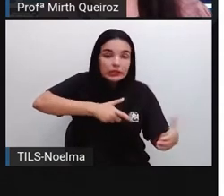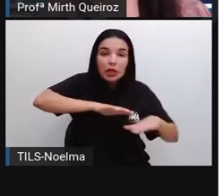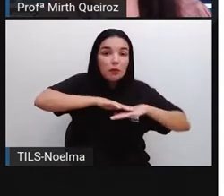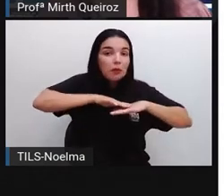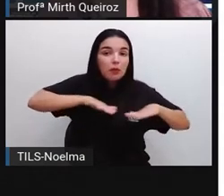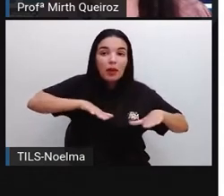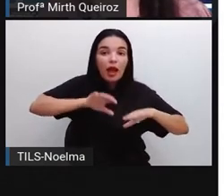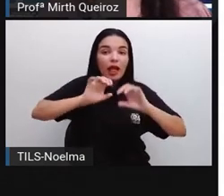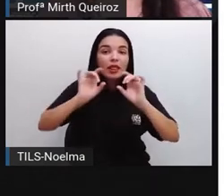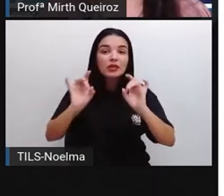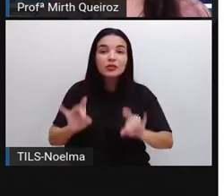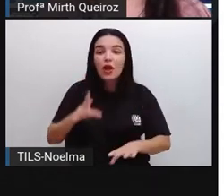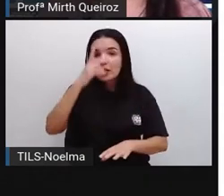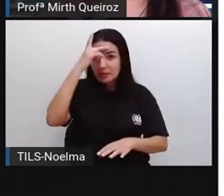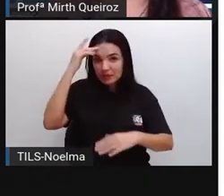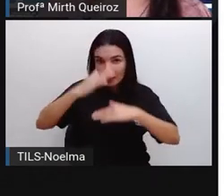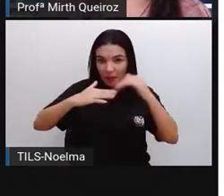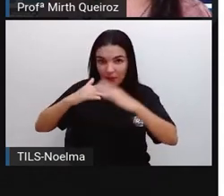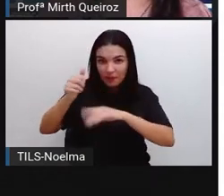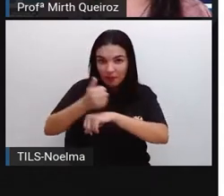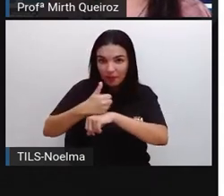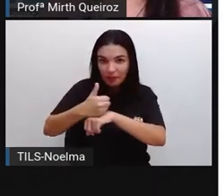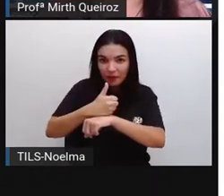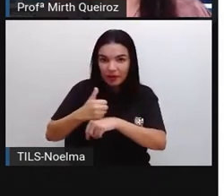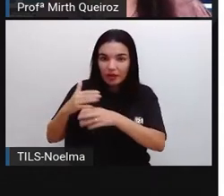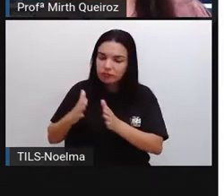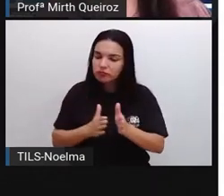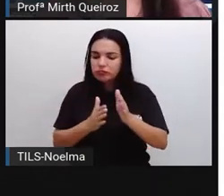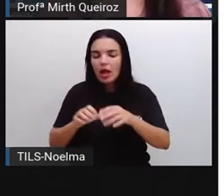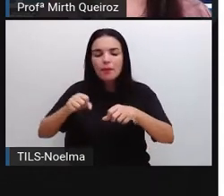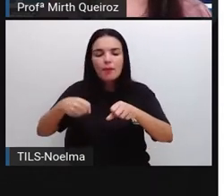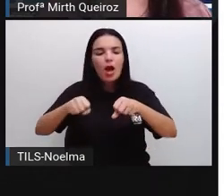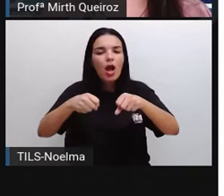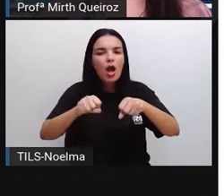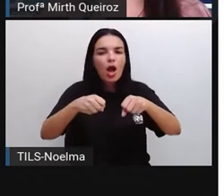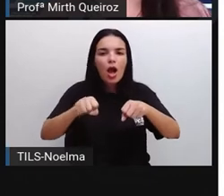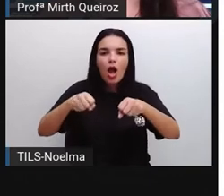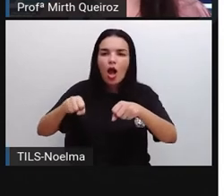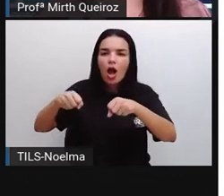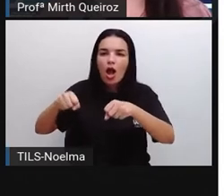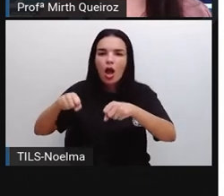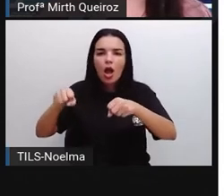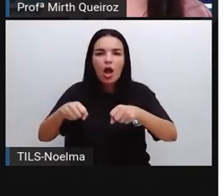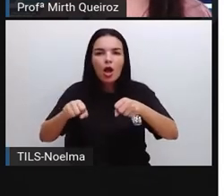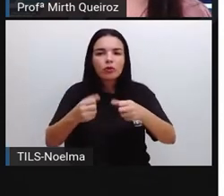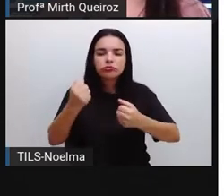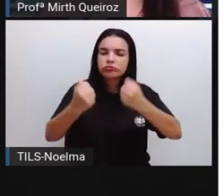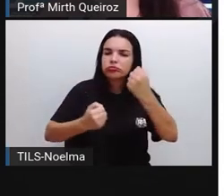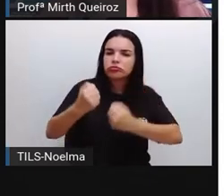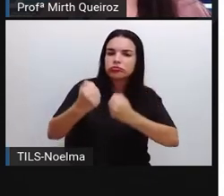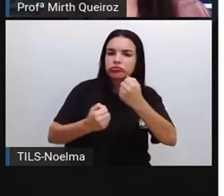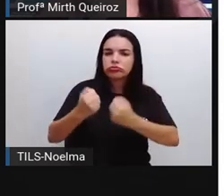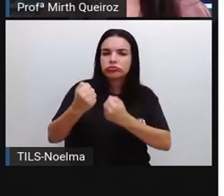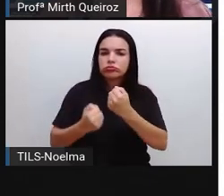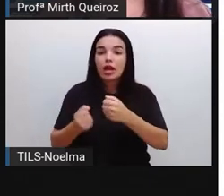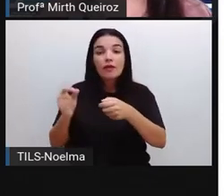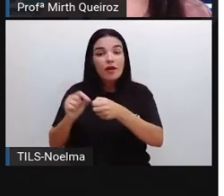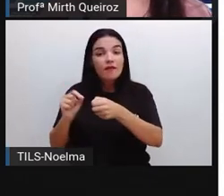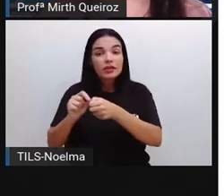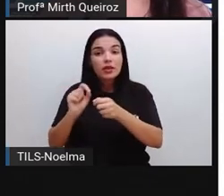chamados os profissionais que realizam essa leitura, né? Eles vão seguir para as suas rotas de carro, de moto,